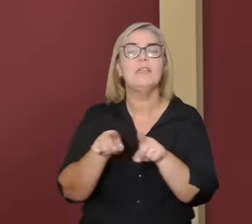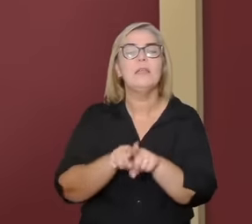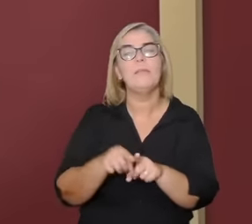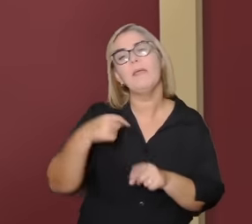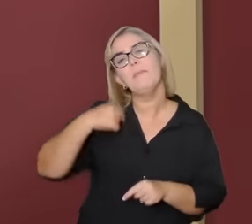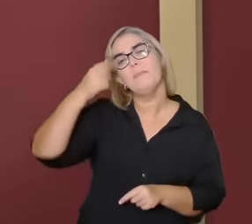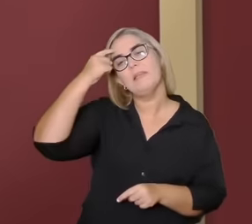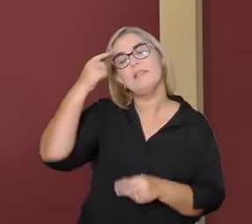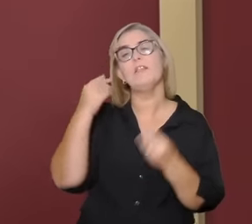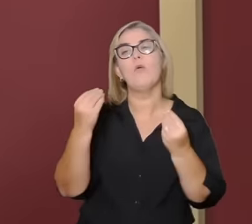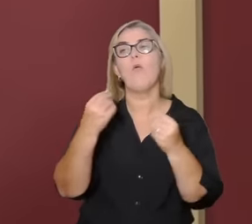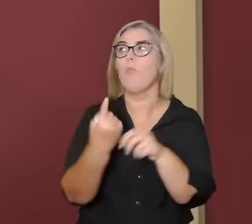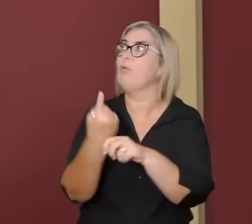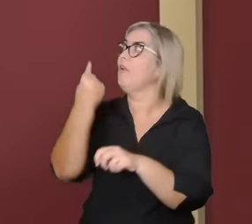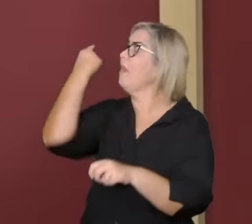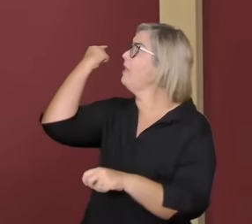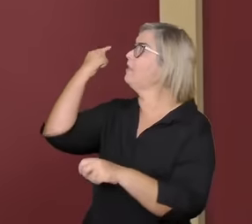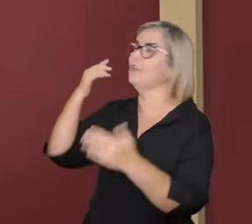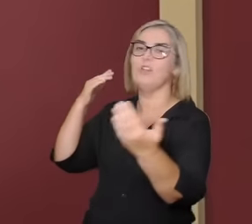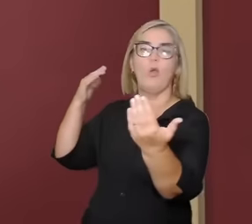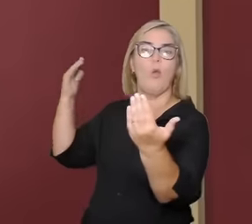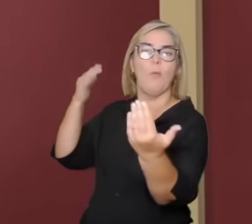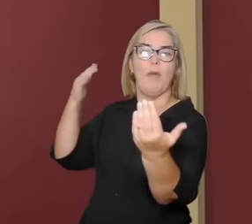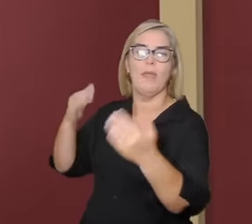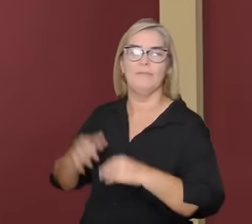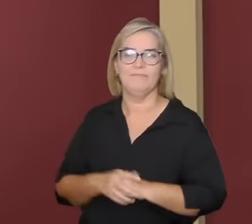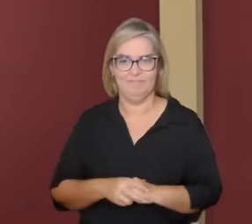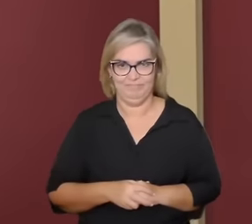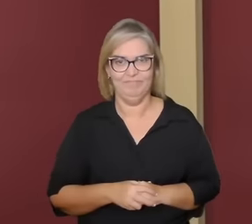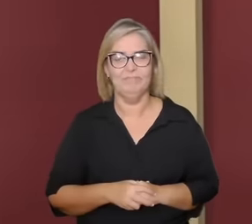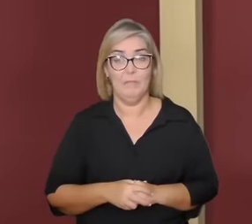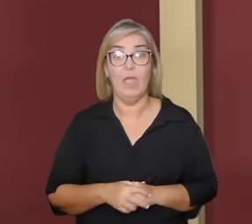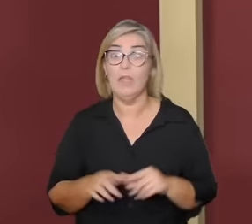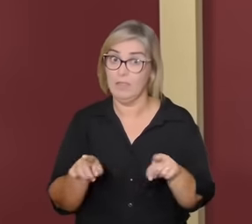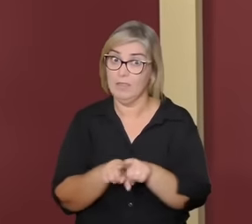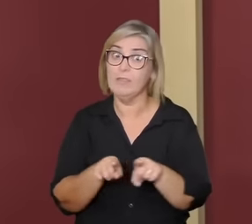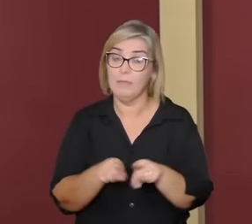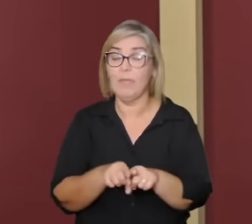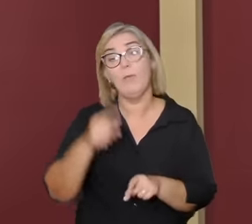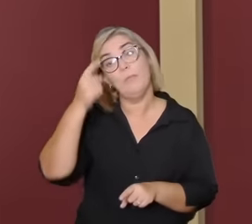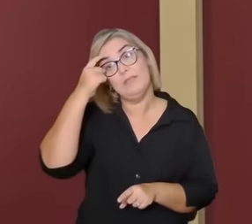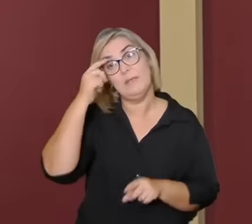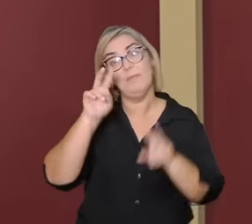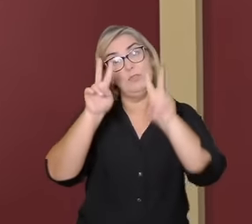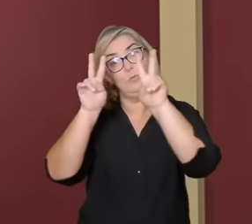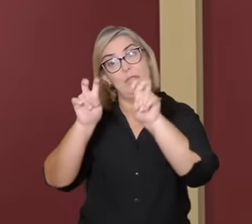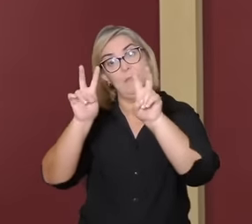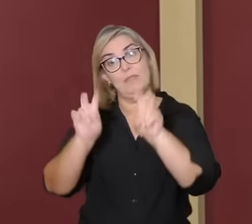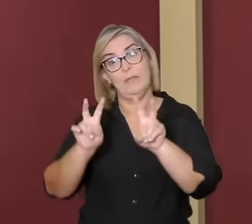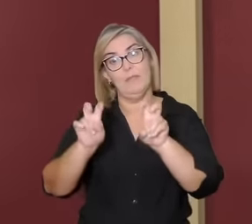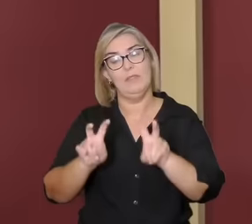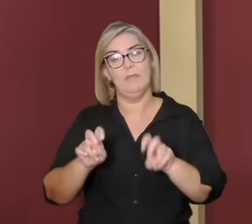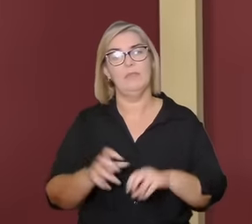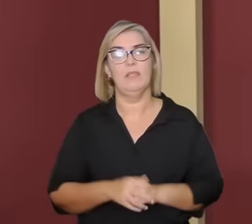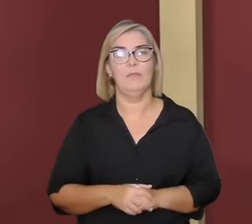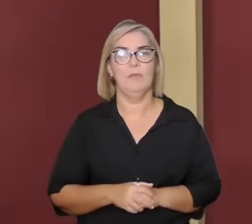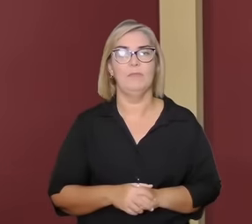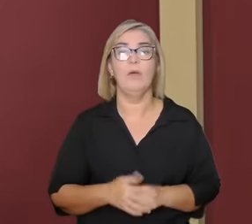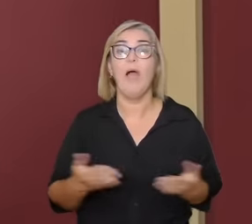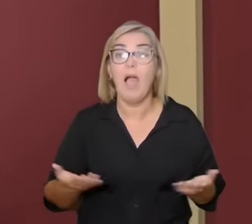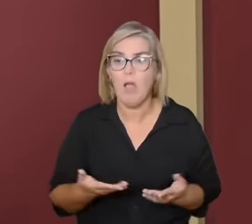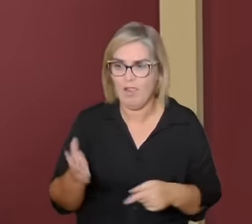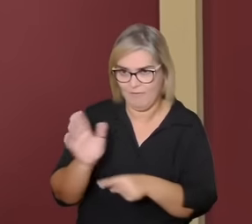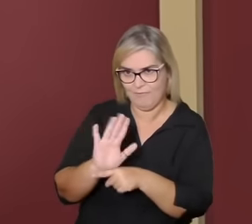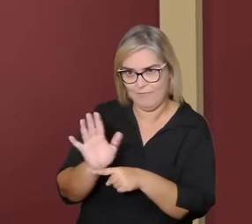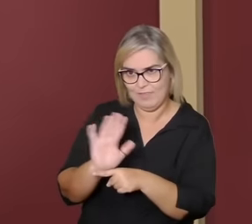o que mudou no nosso formato também no pensamento sobre cada tema que a gente traz aqui a partir desses vídeos Nogueira a gente quer que você